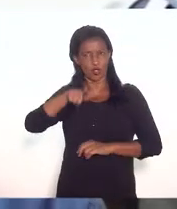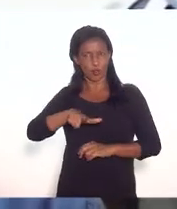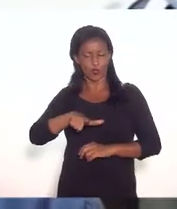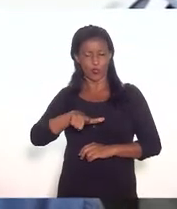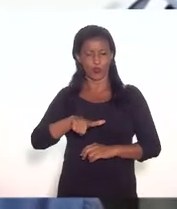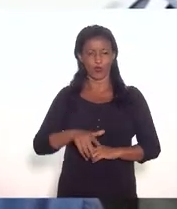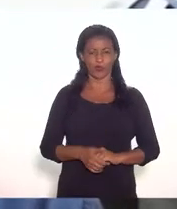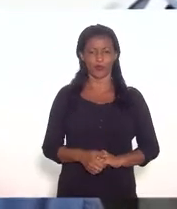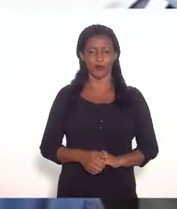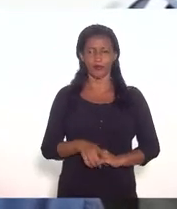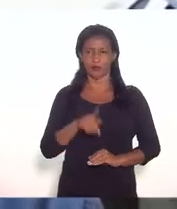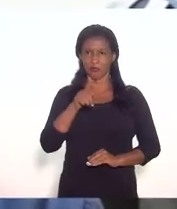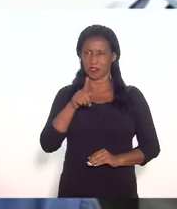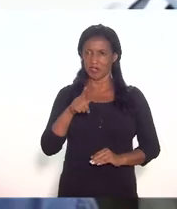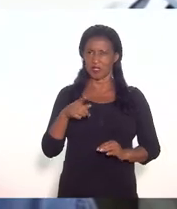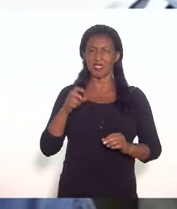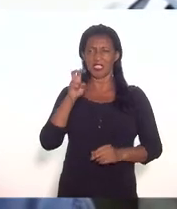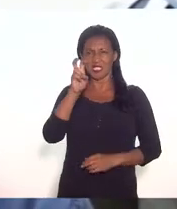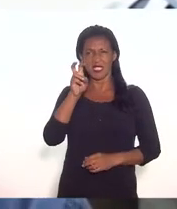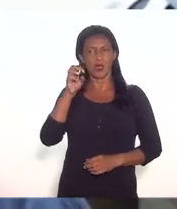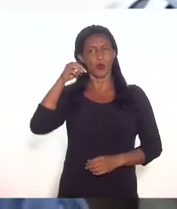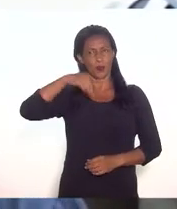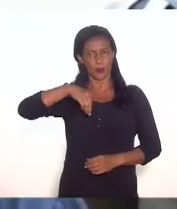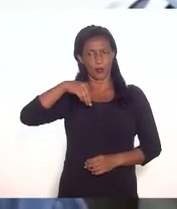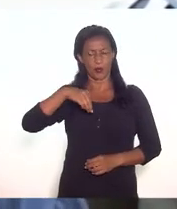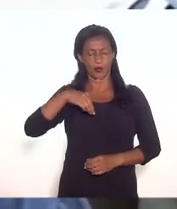só eu cumpri os seus cinco minutos